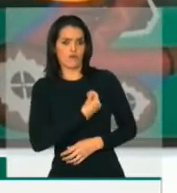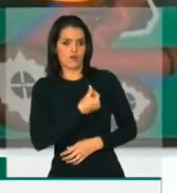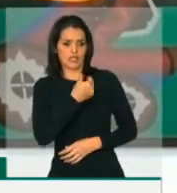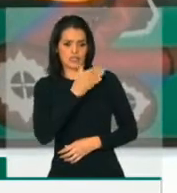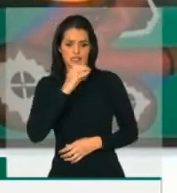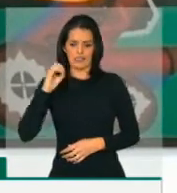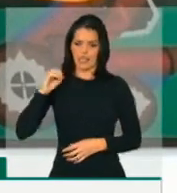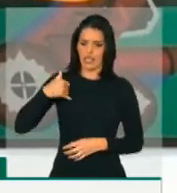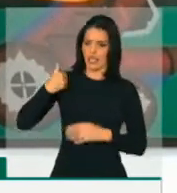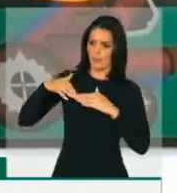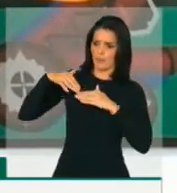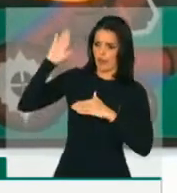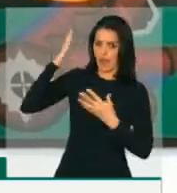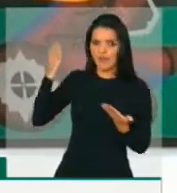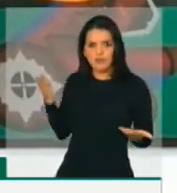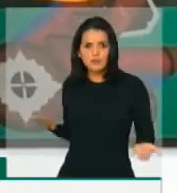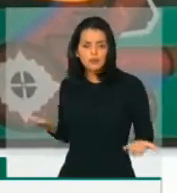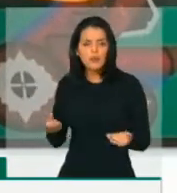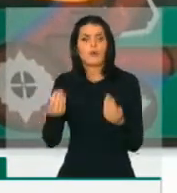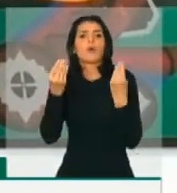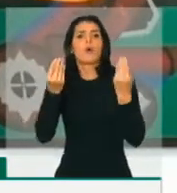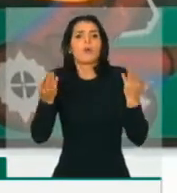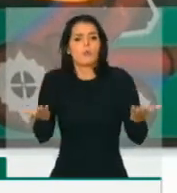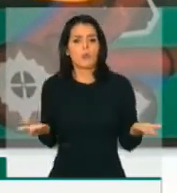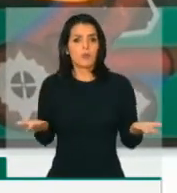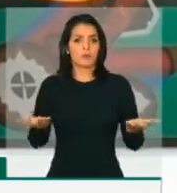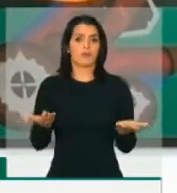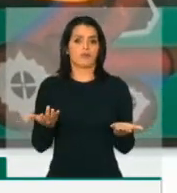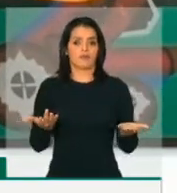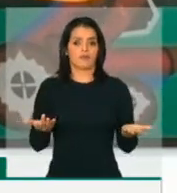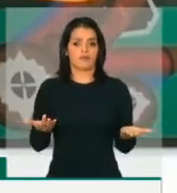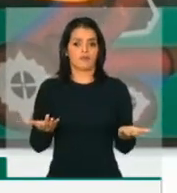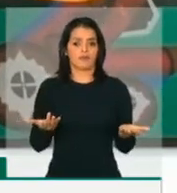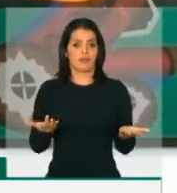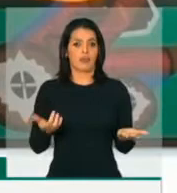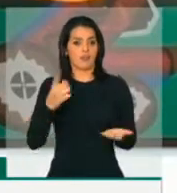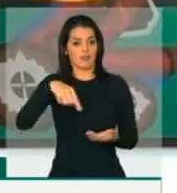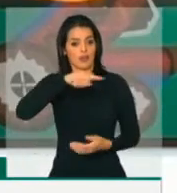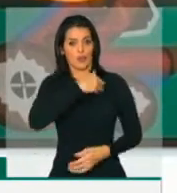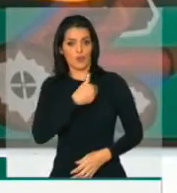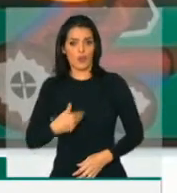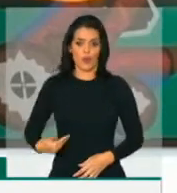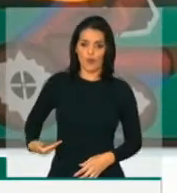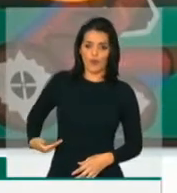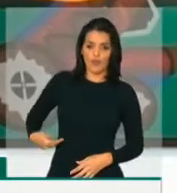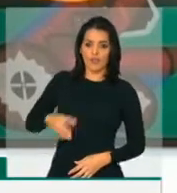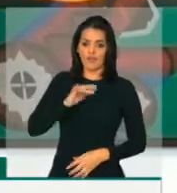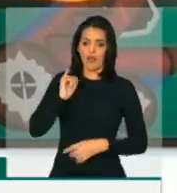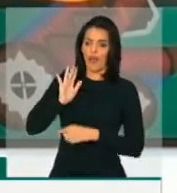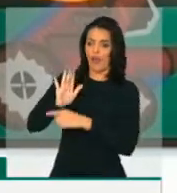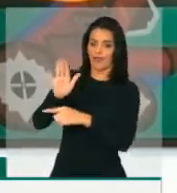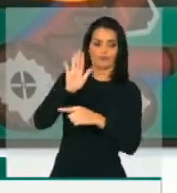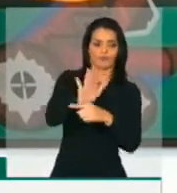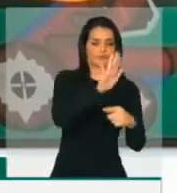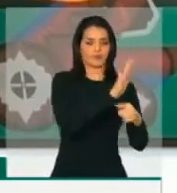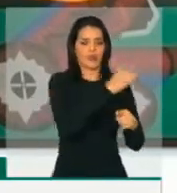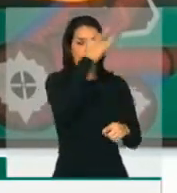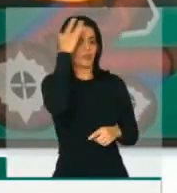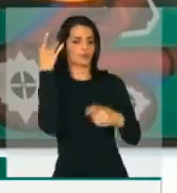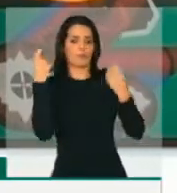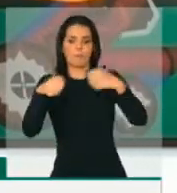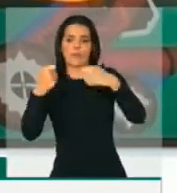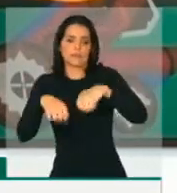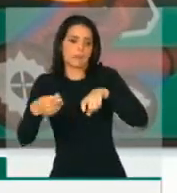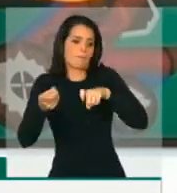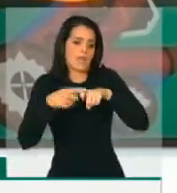e como pode o poder público atender tanta gente que precisa de médico, que